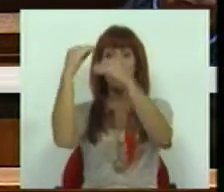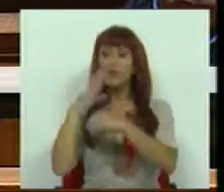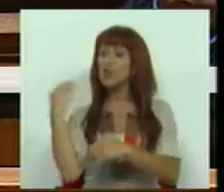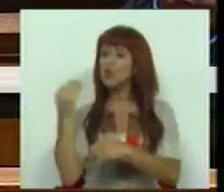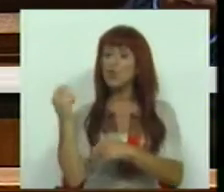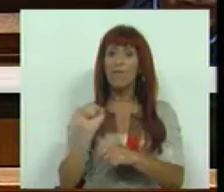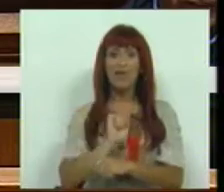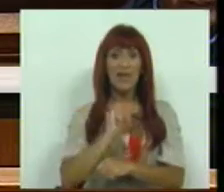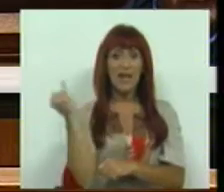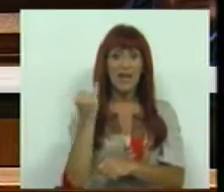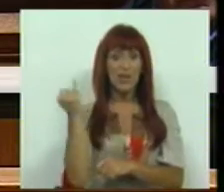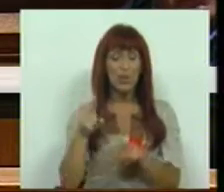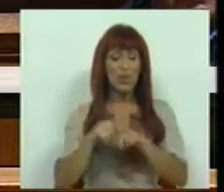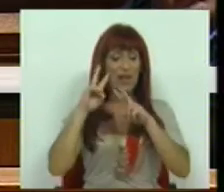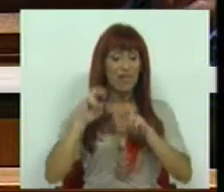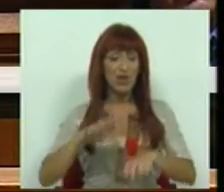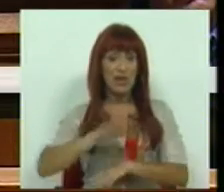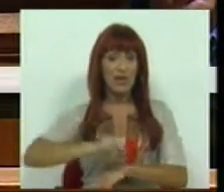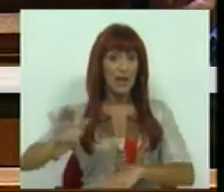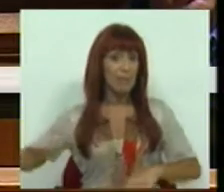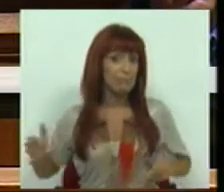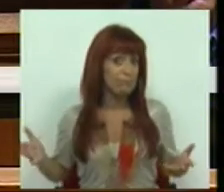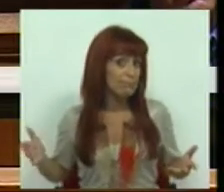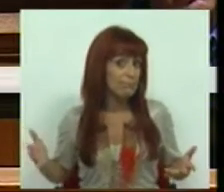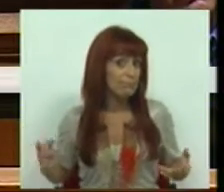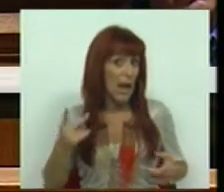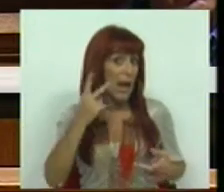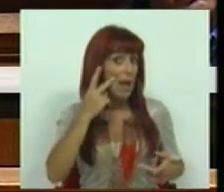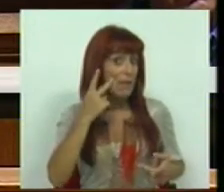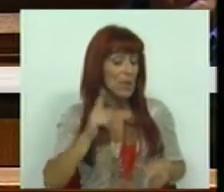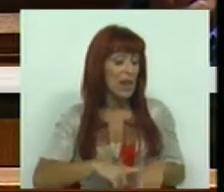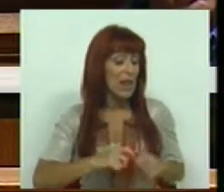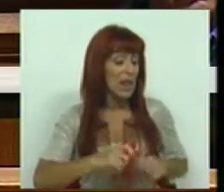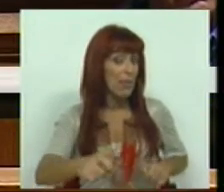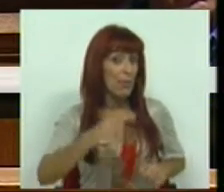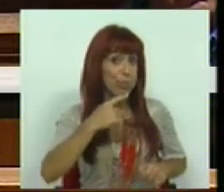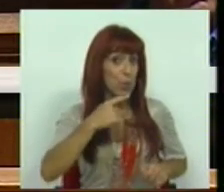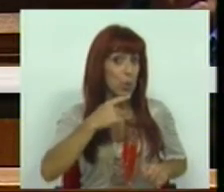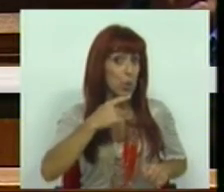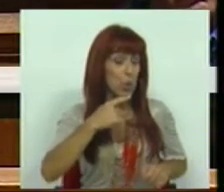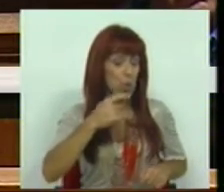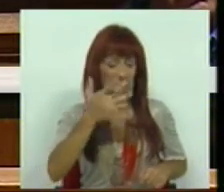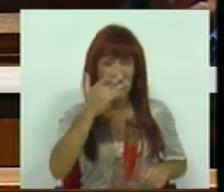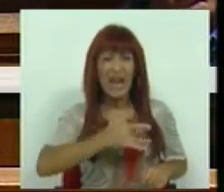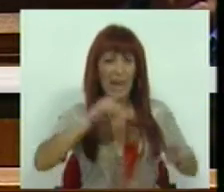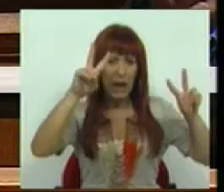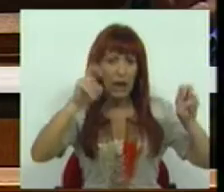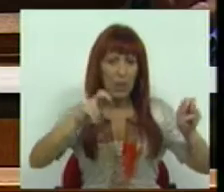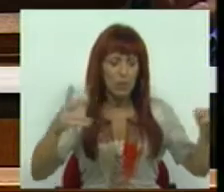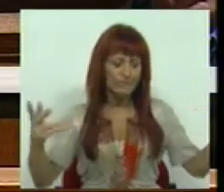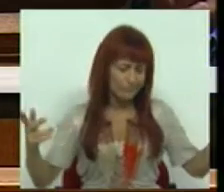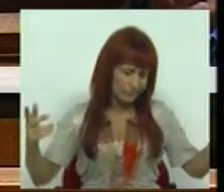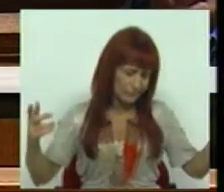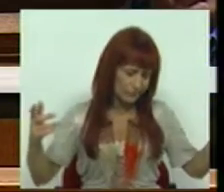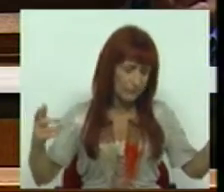de jovens, as nossas instituições de investigação científica, vão viver períodos muitíssimo negros. E, portanto,